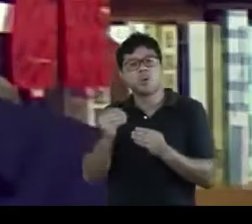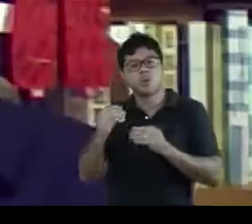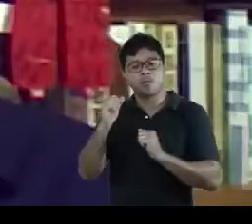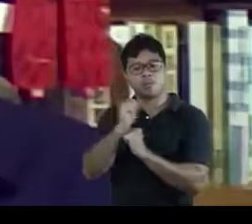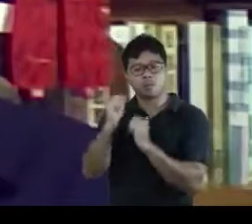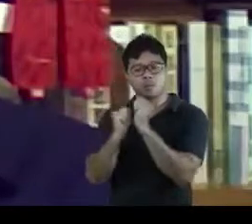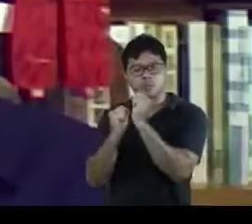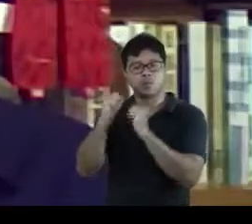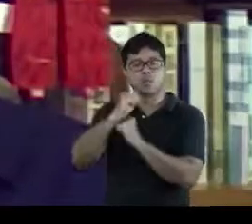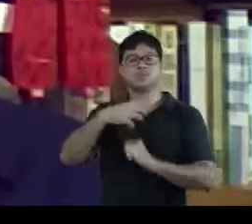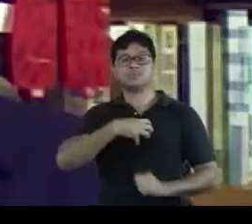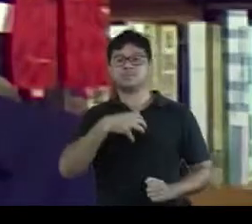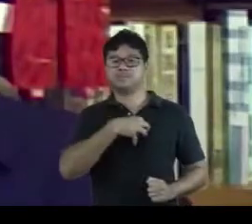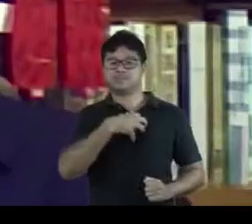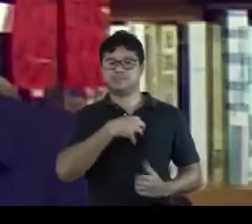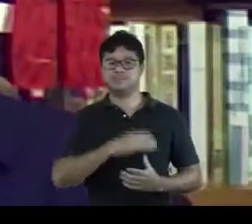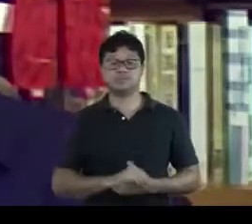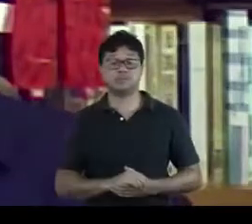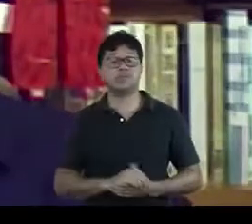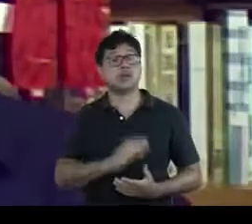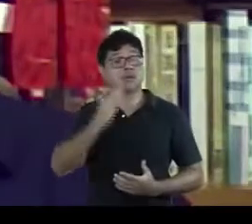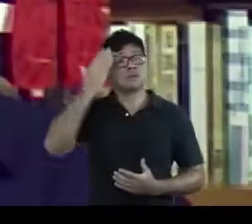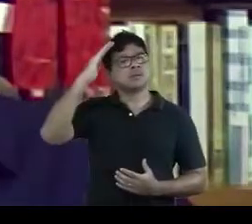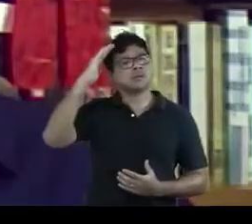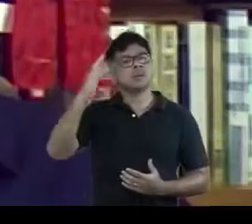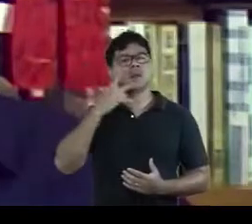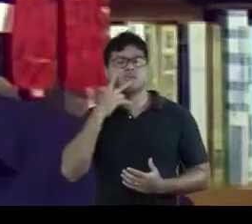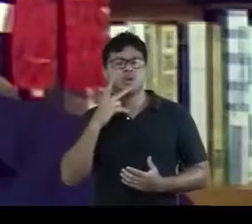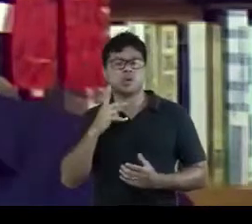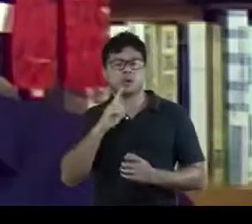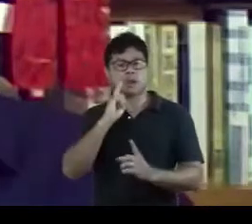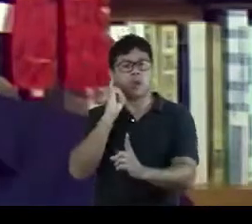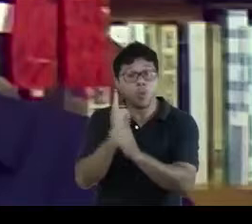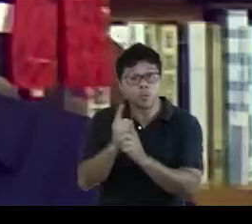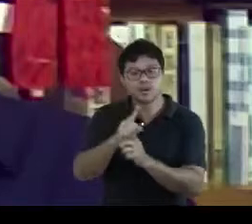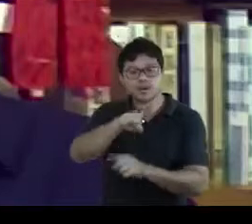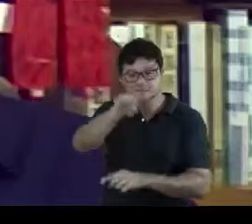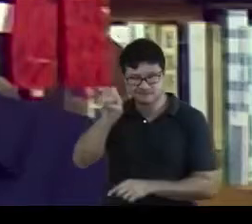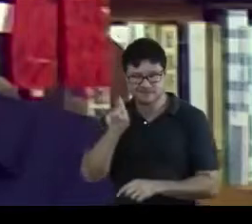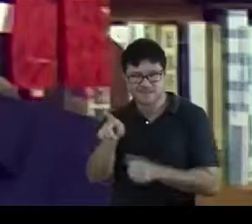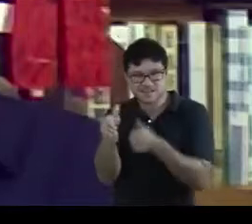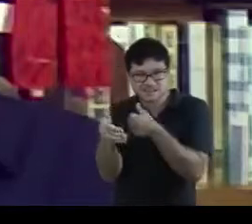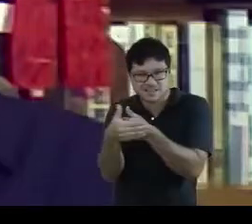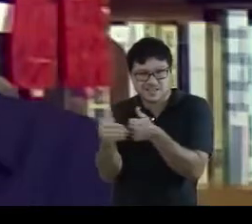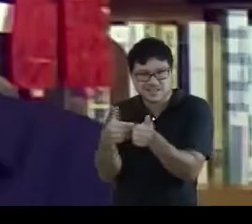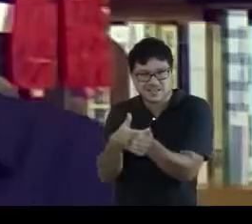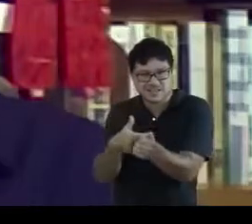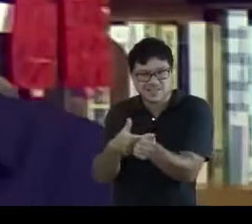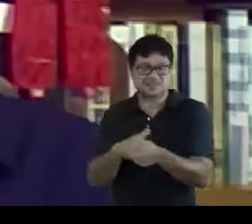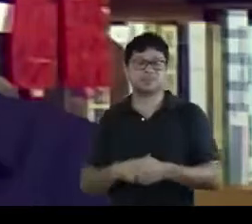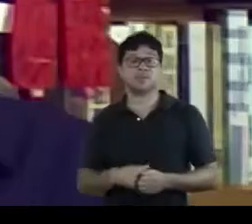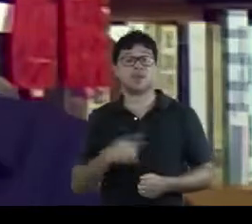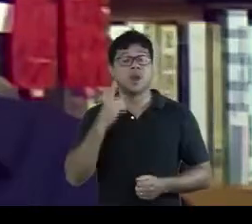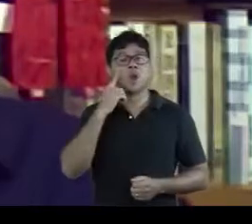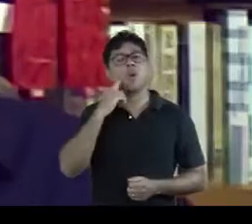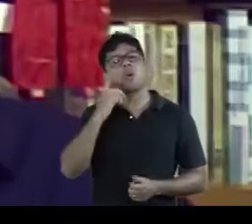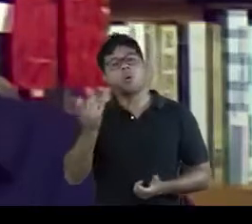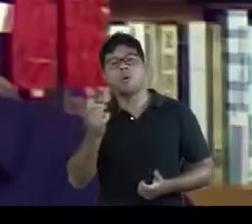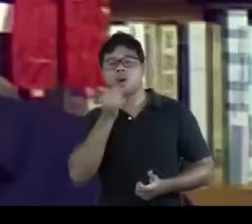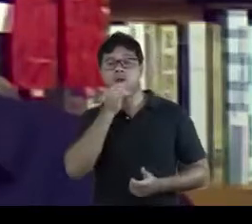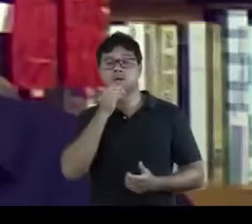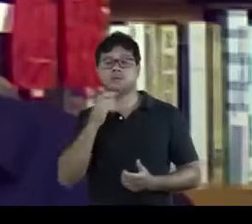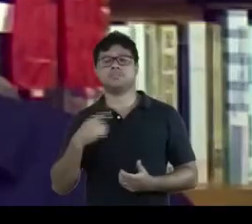construção de sentido. Chegar à chave do enigma, ou poder exclamar o famoso bordão,